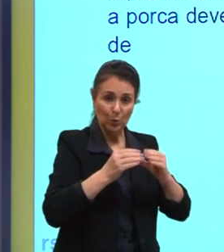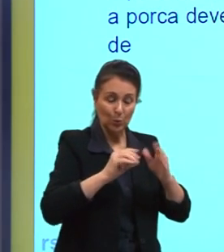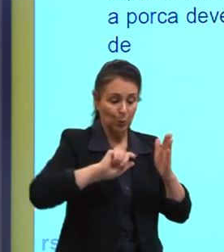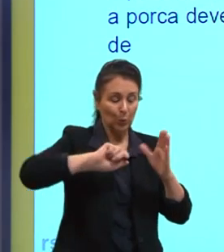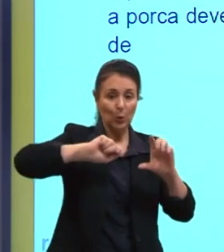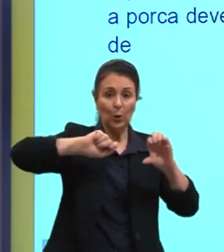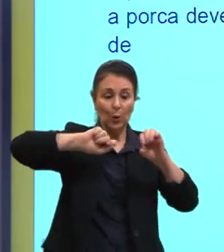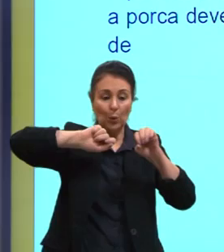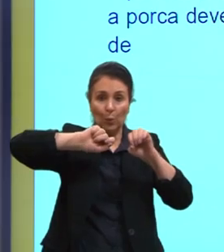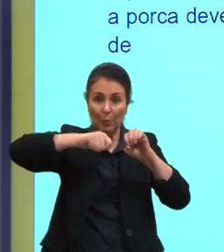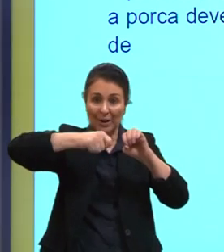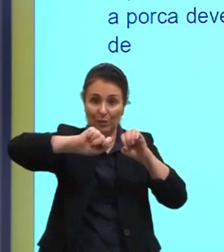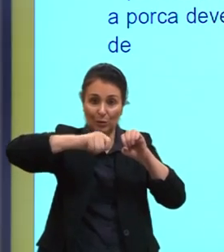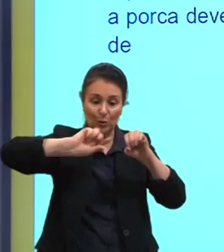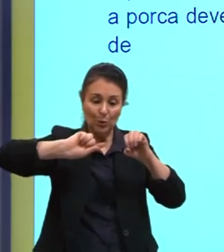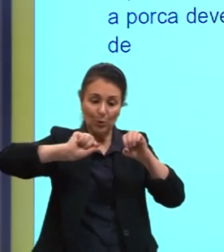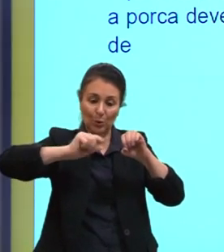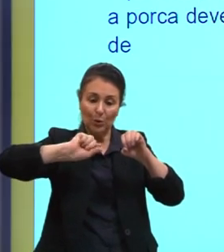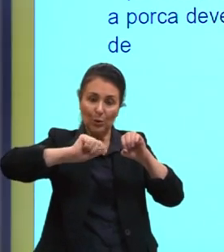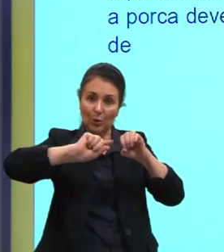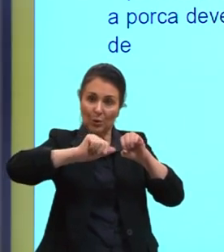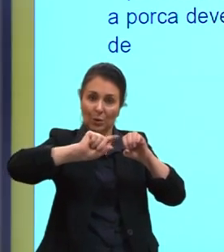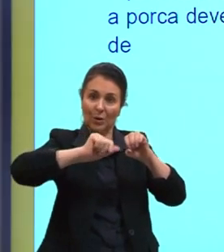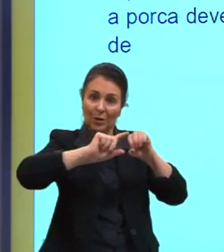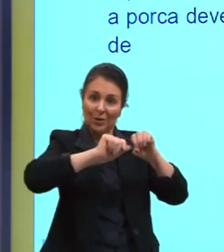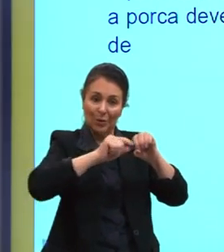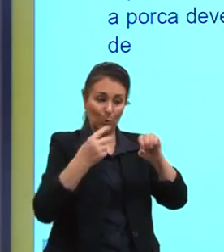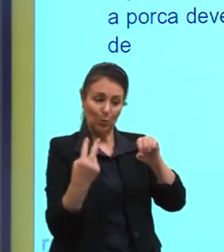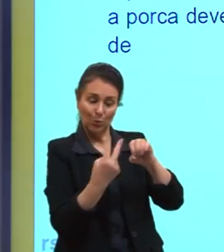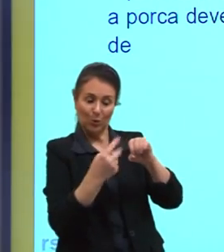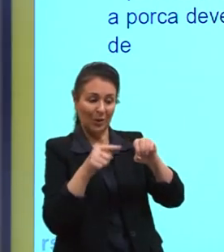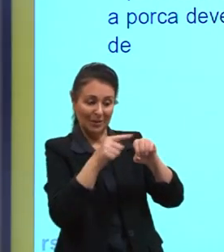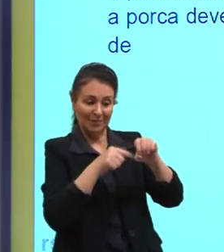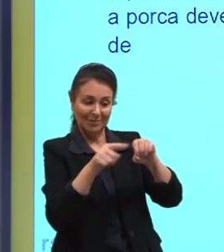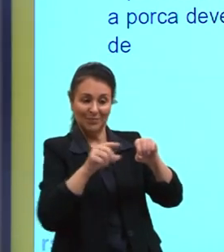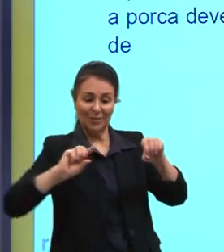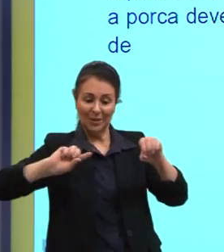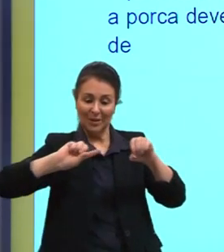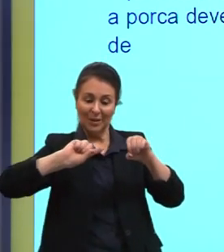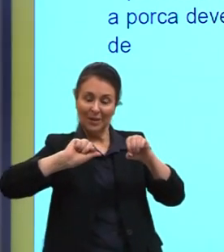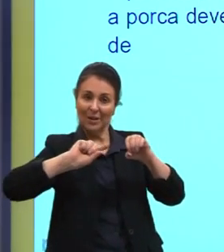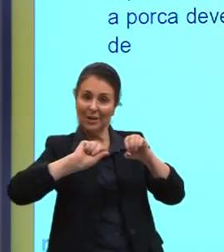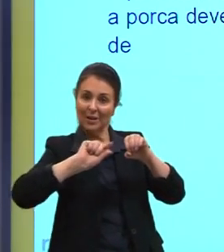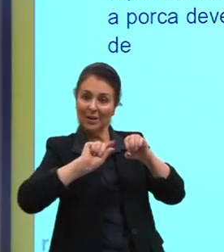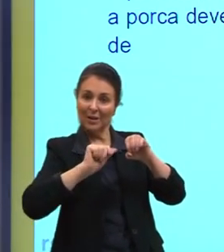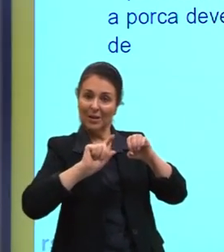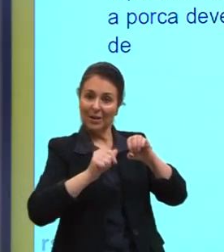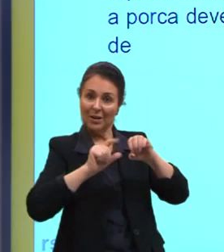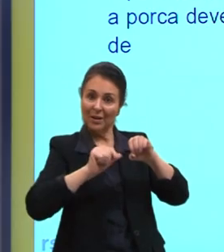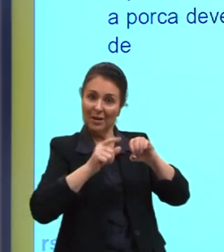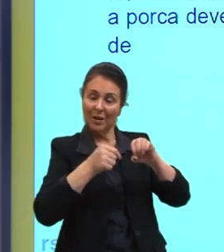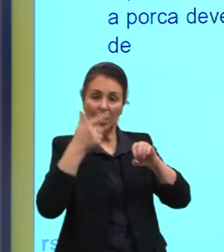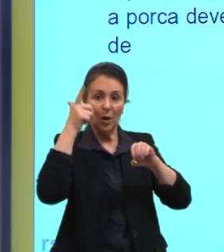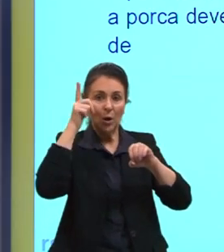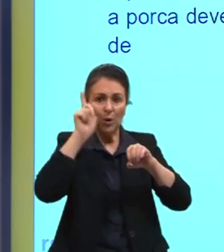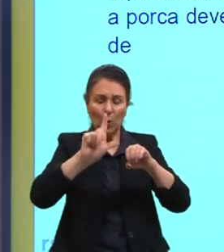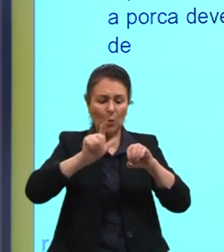e a porca devem ser feitos respectivamente de. Vamos ler o que acontece. Não consigo